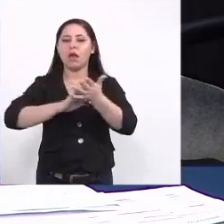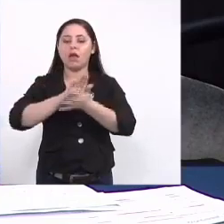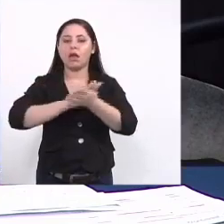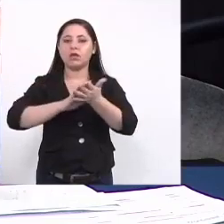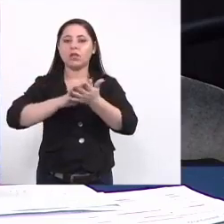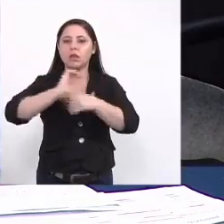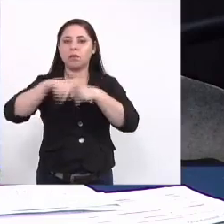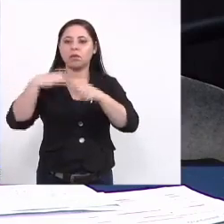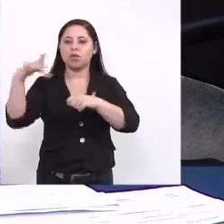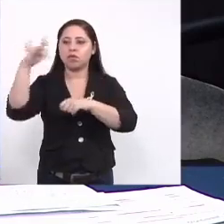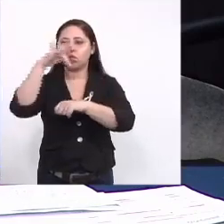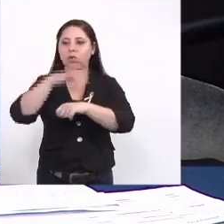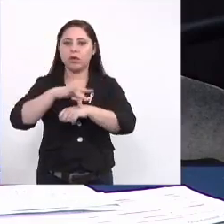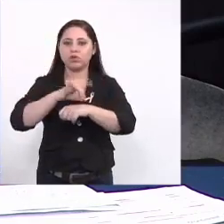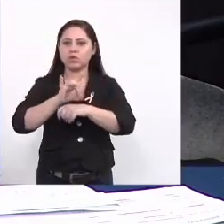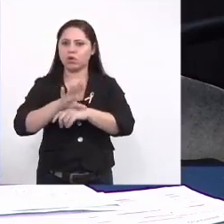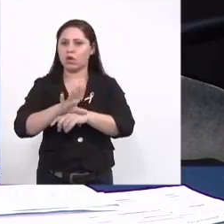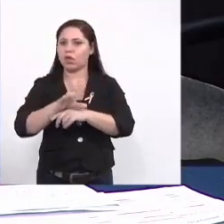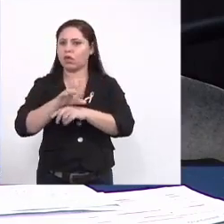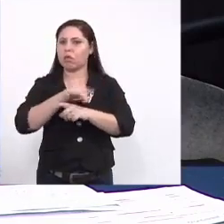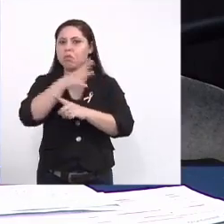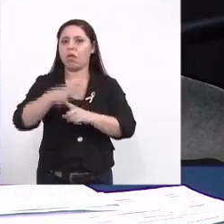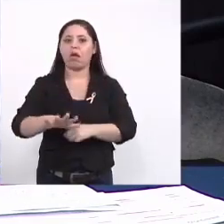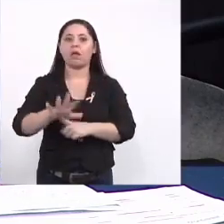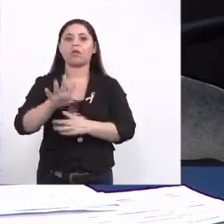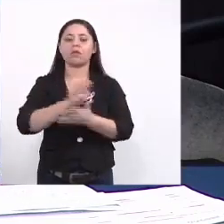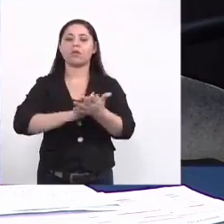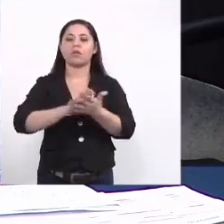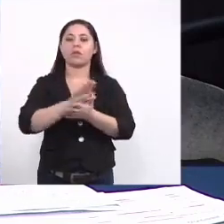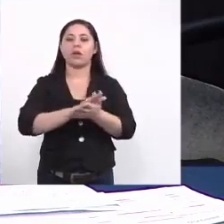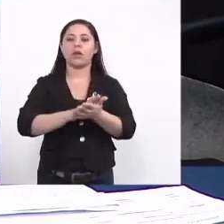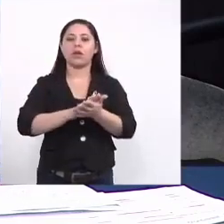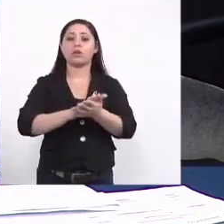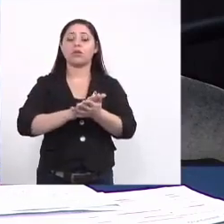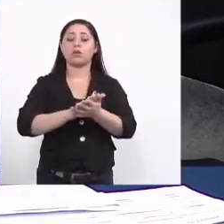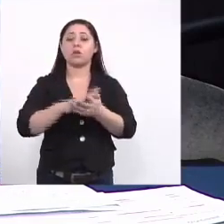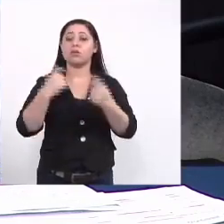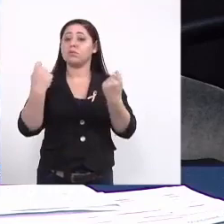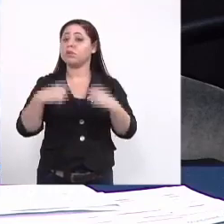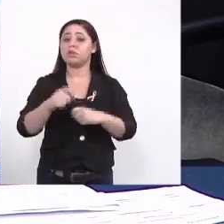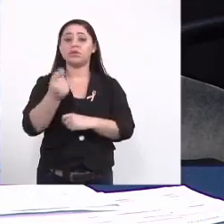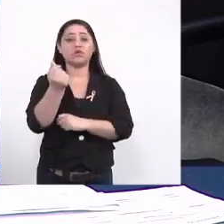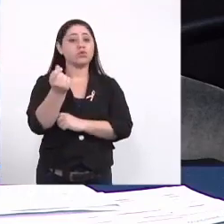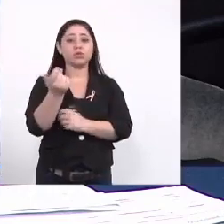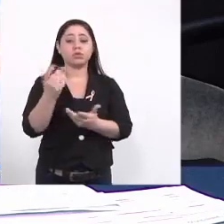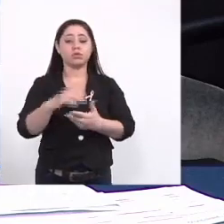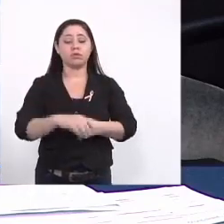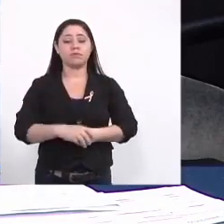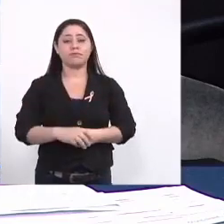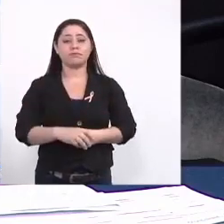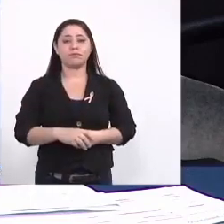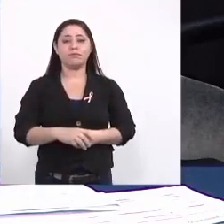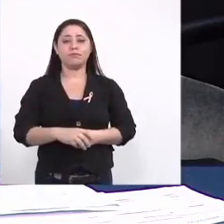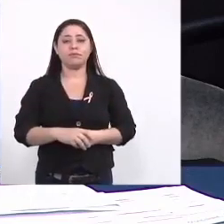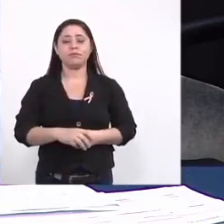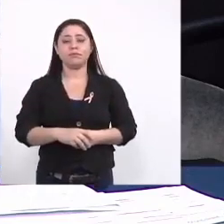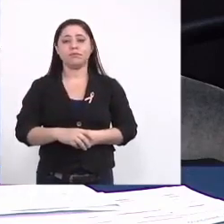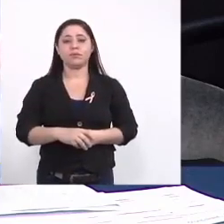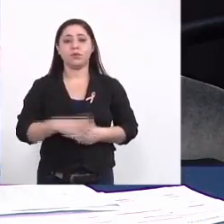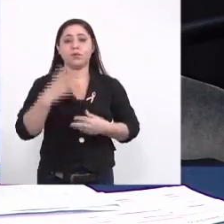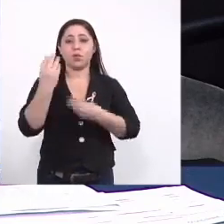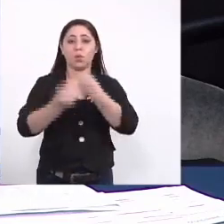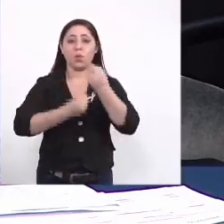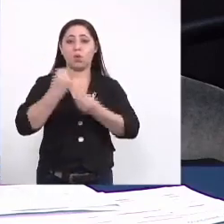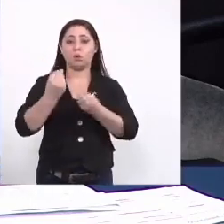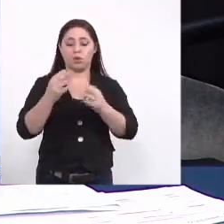então nós podemos são ações que não envolvem recurso financeiro né nós enquanto